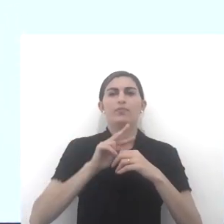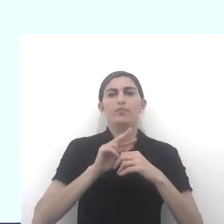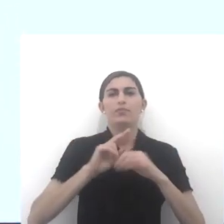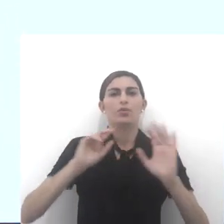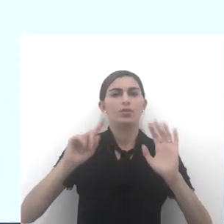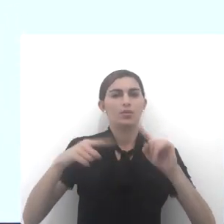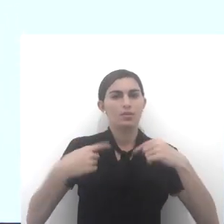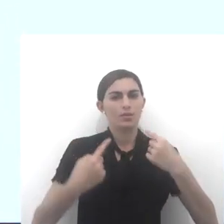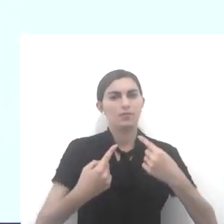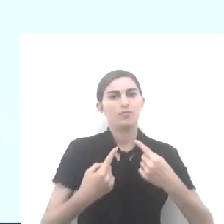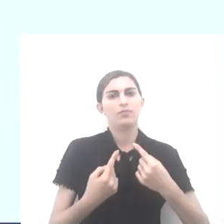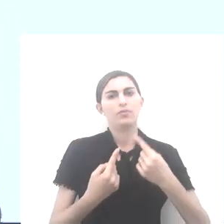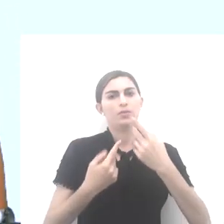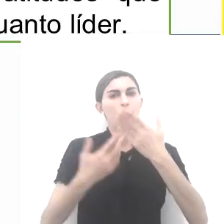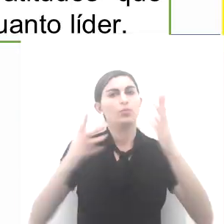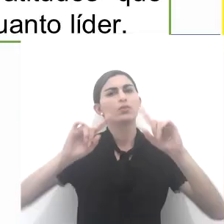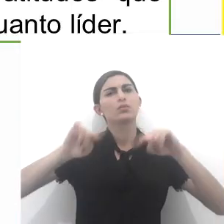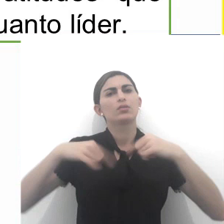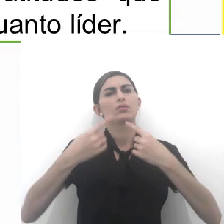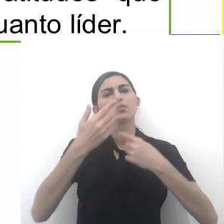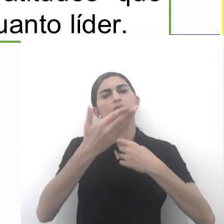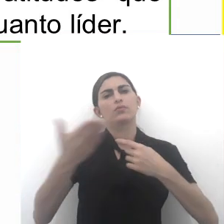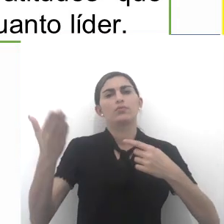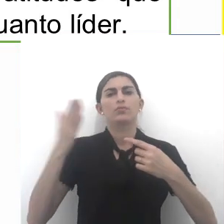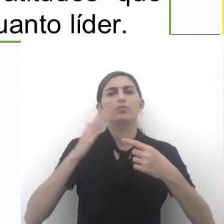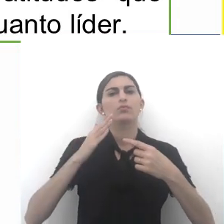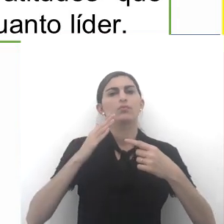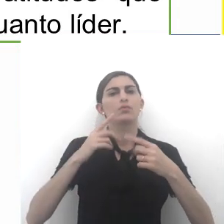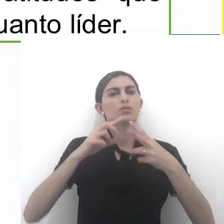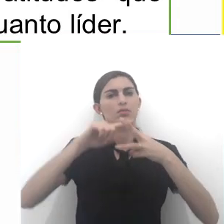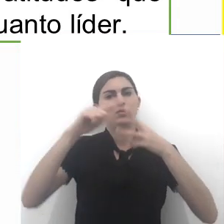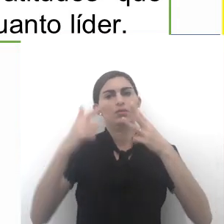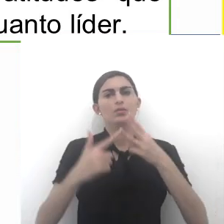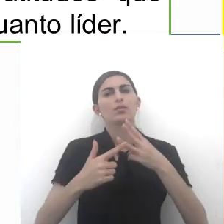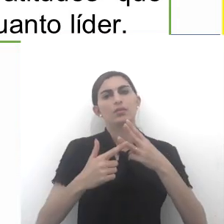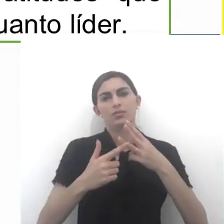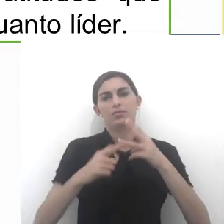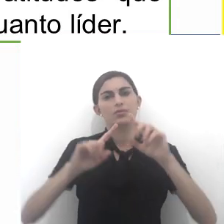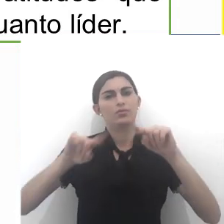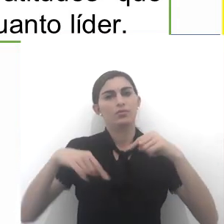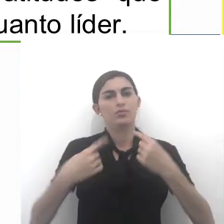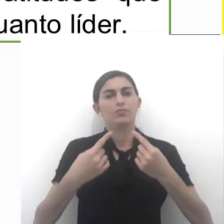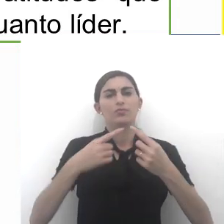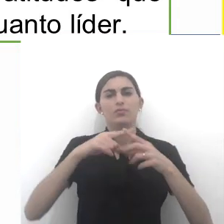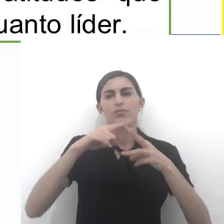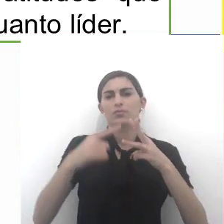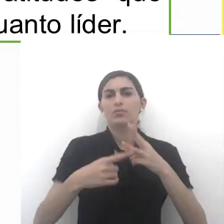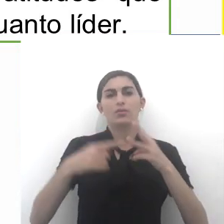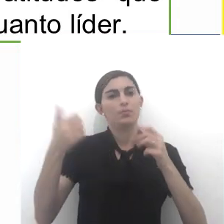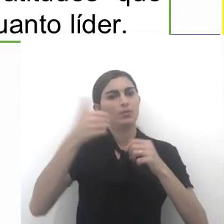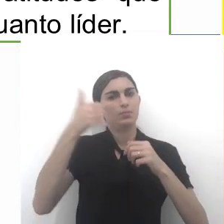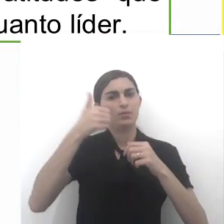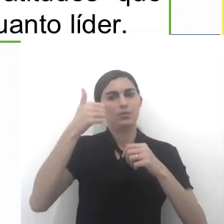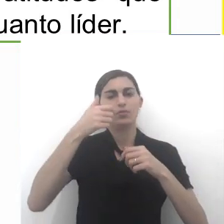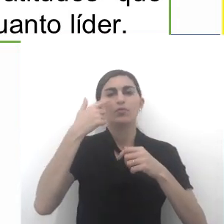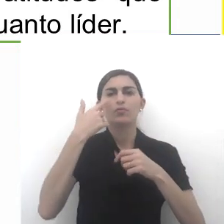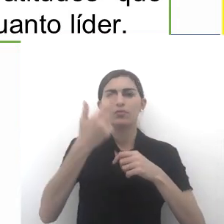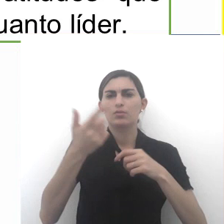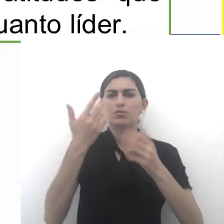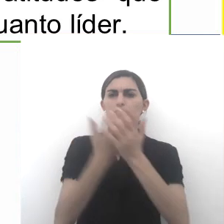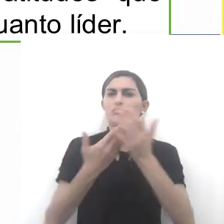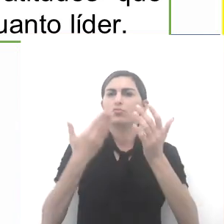tela, um desafio, que desafio é esse? Aliás, são três desafios, vamos ver, primeiro,